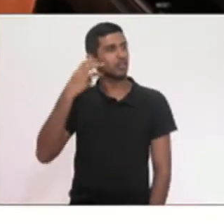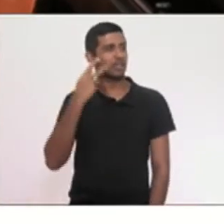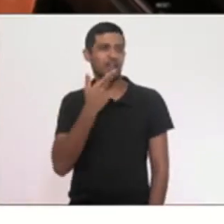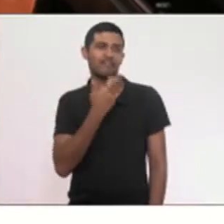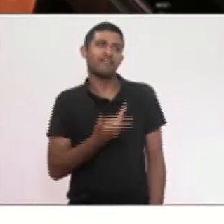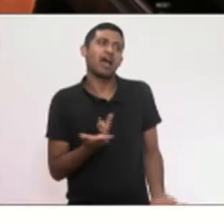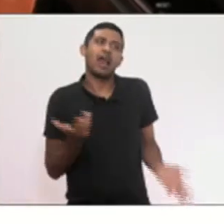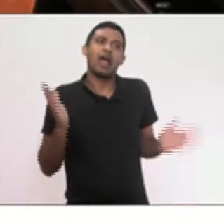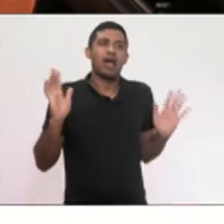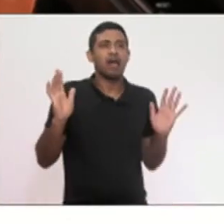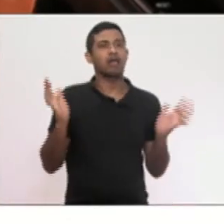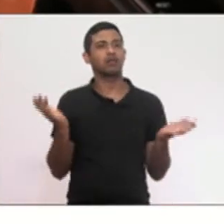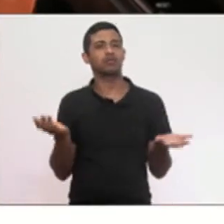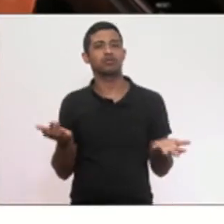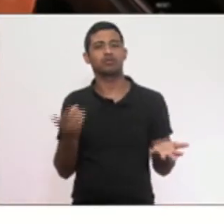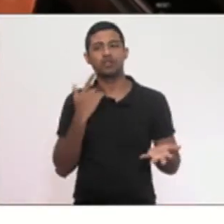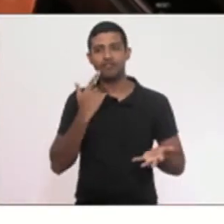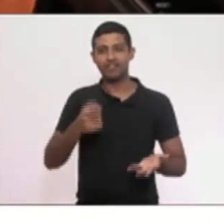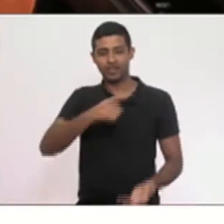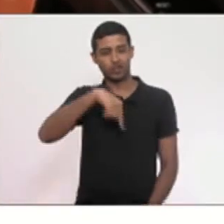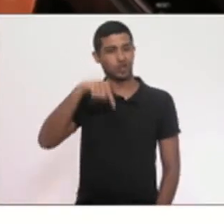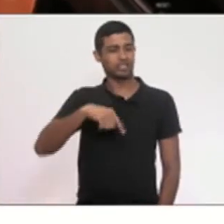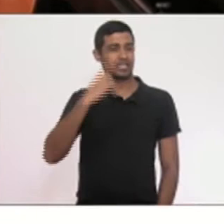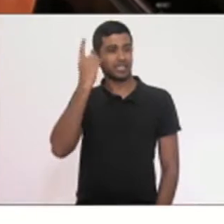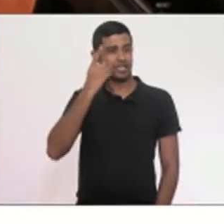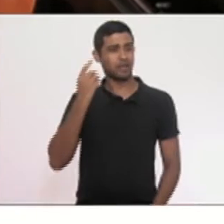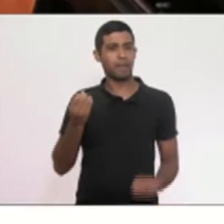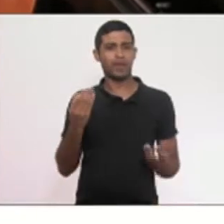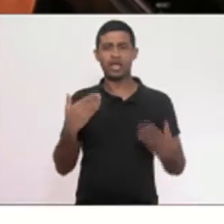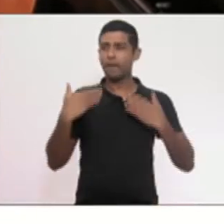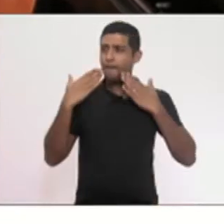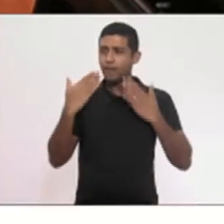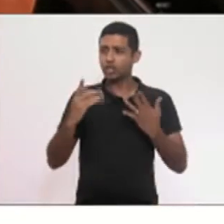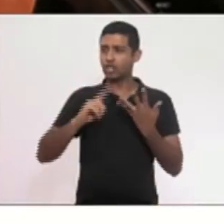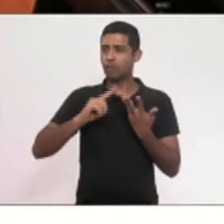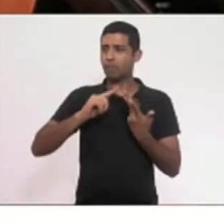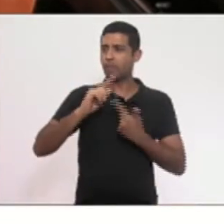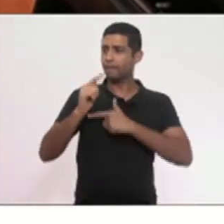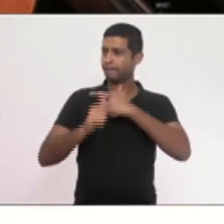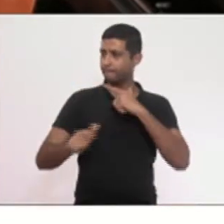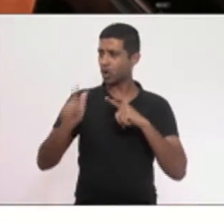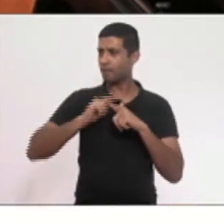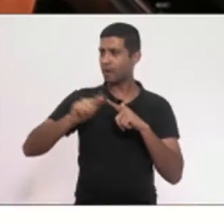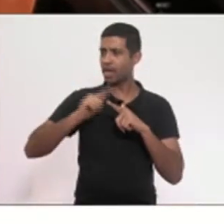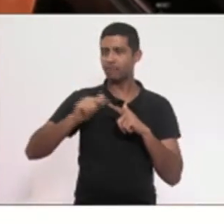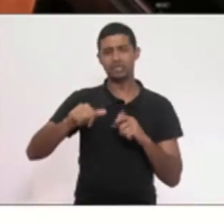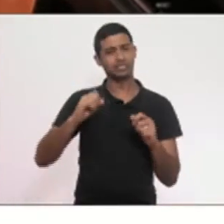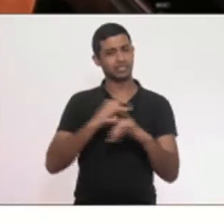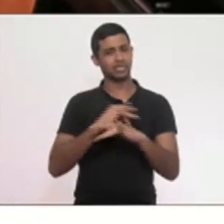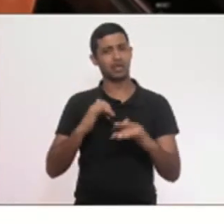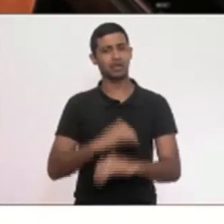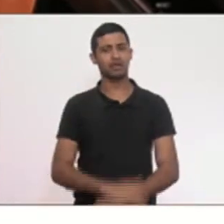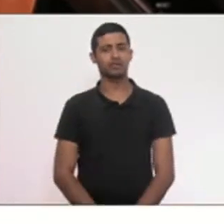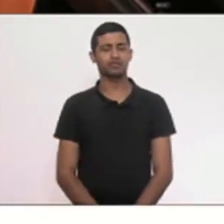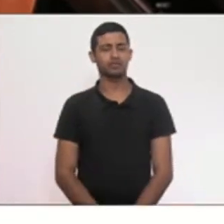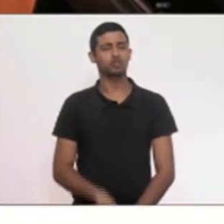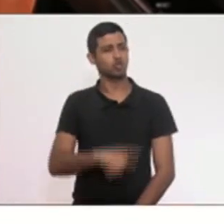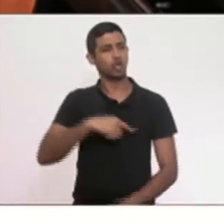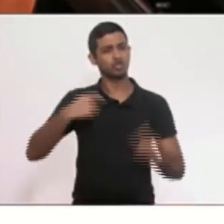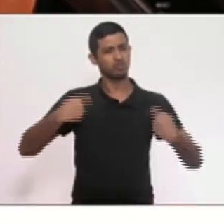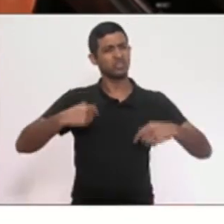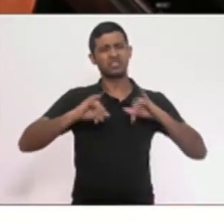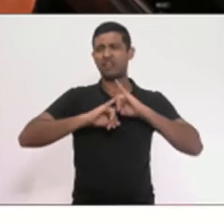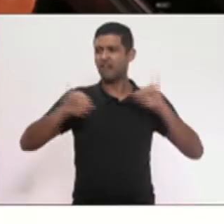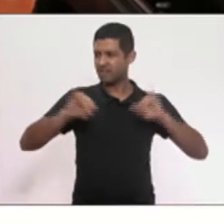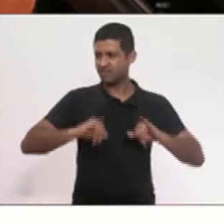emprego. Então, deputado, a gente tem que estar aqui trazendo os problemas da nossa cidade. Nós temos que estar aqui relatando